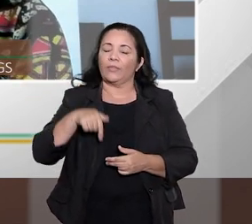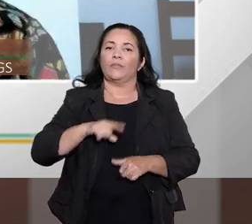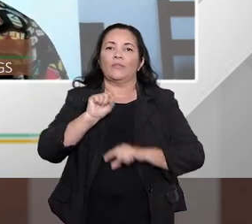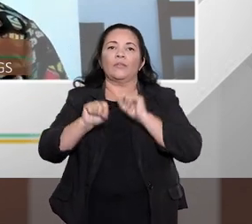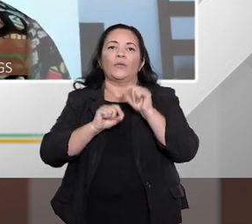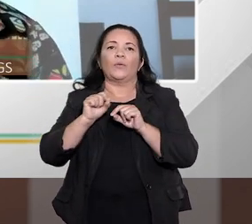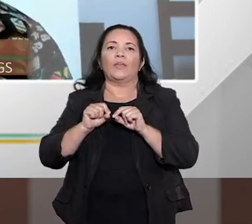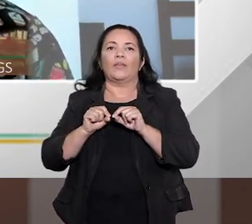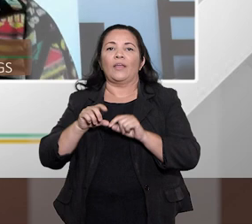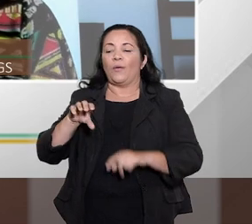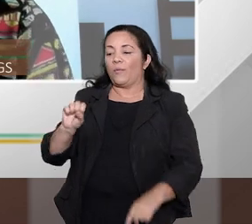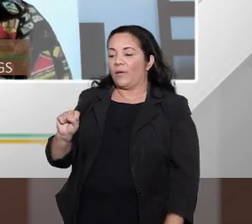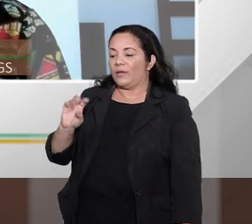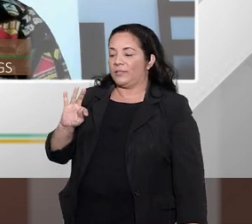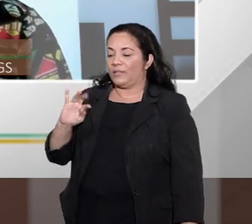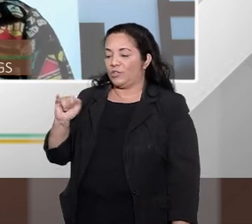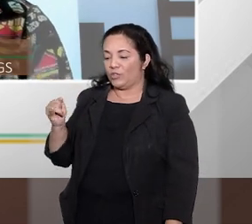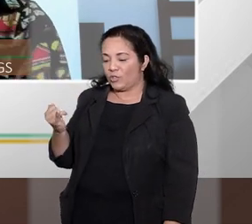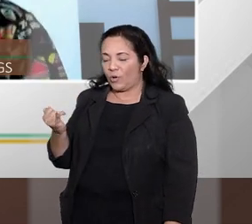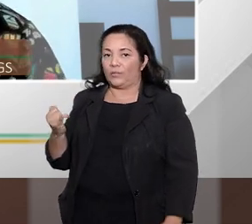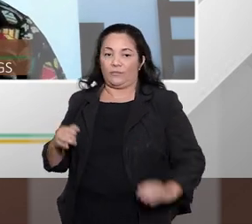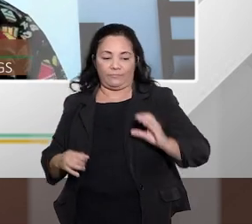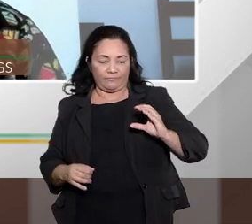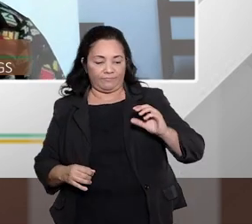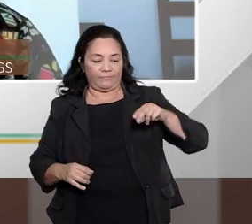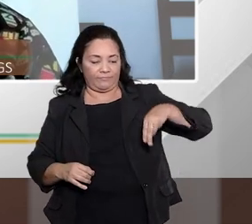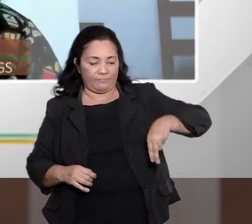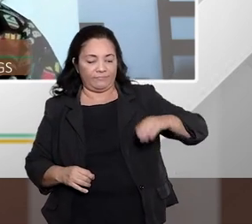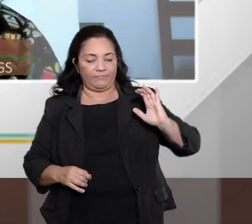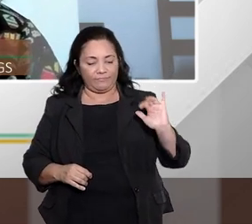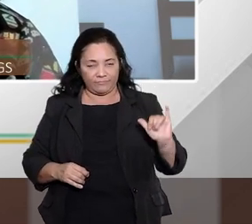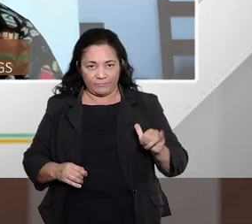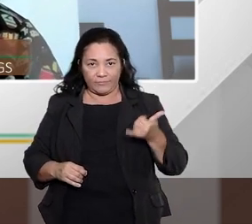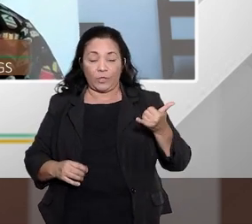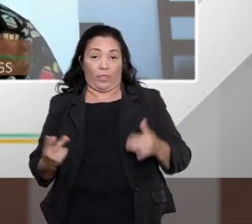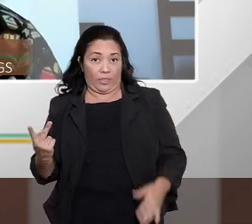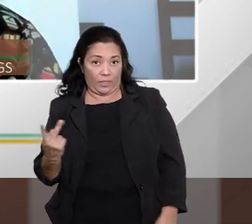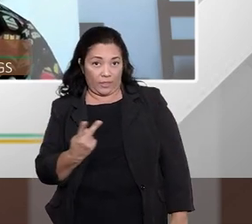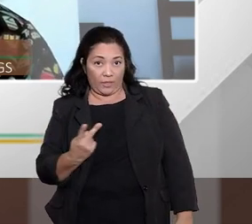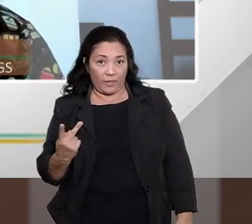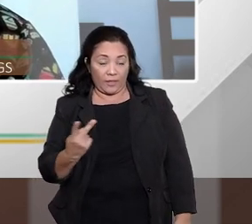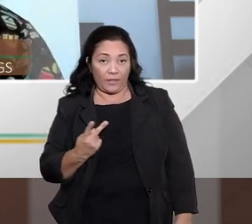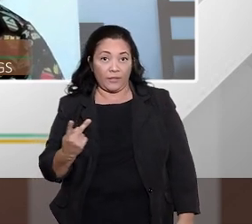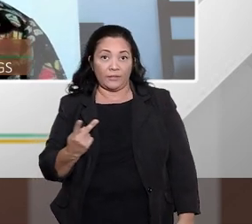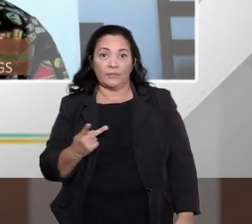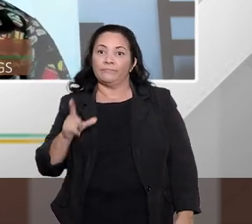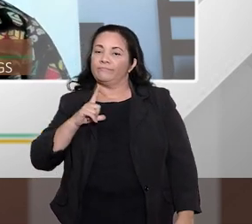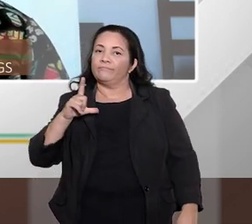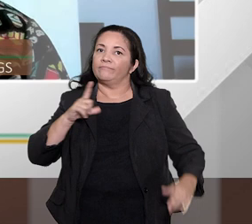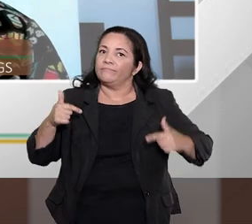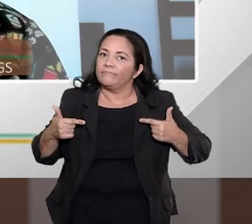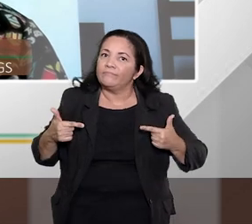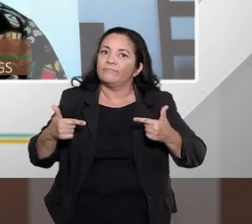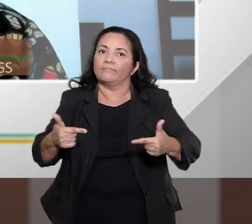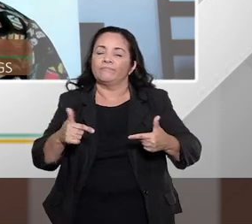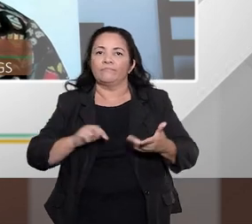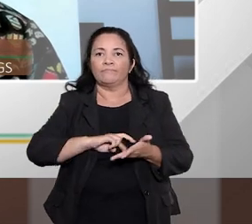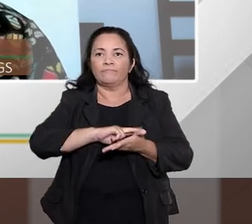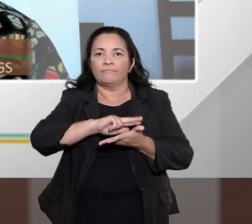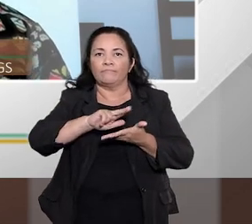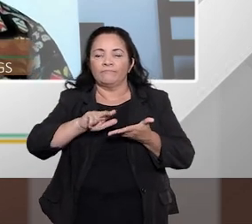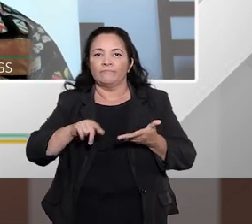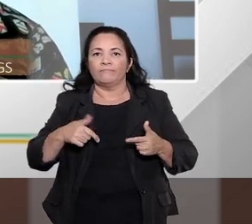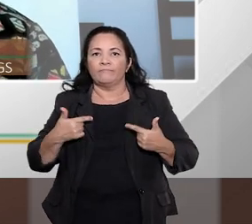STJ ou do CMJ é que agora as ações estão